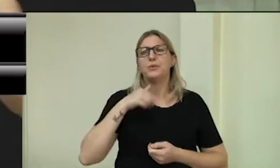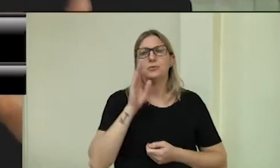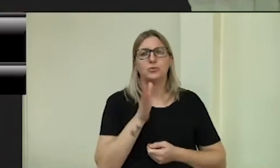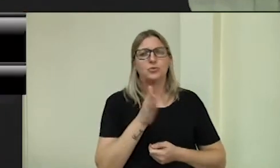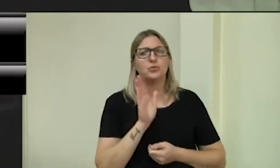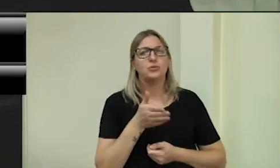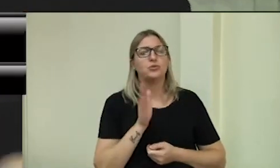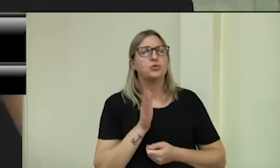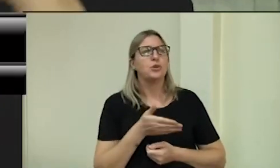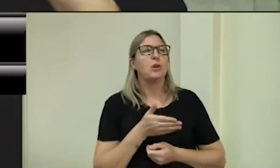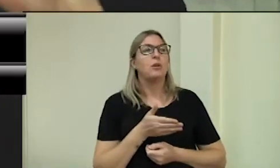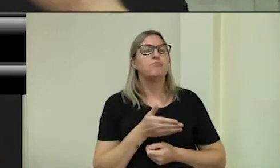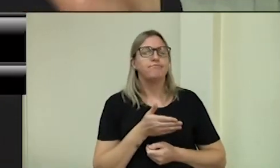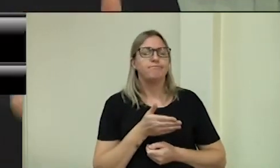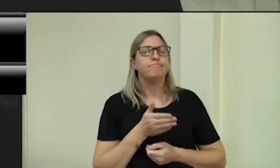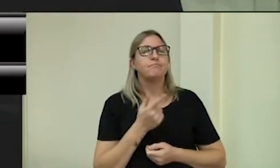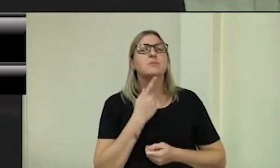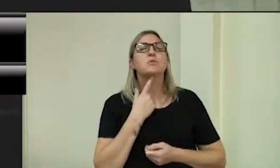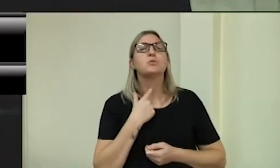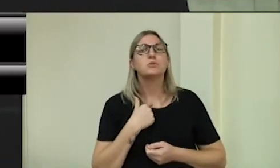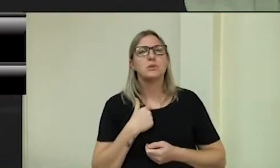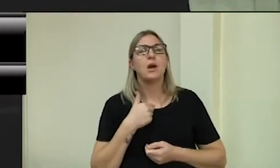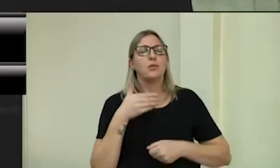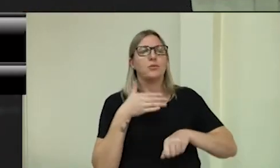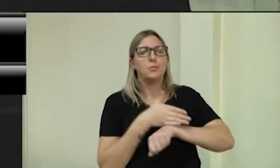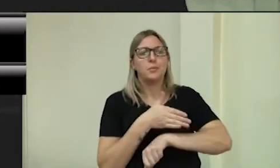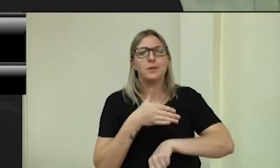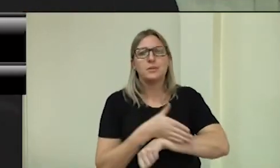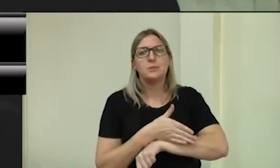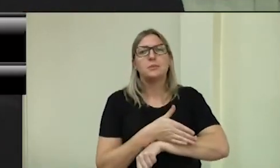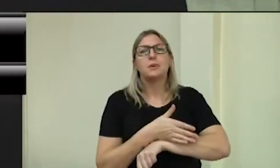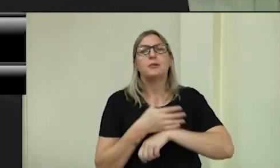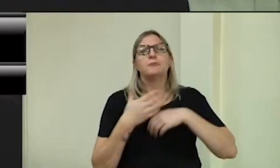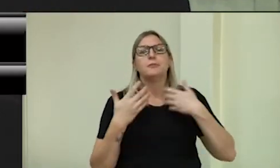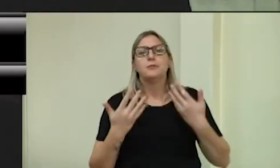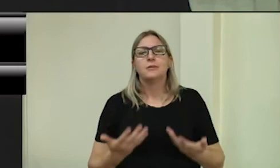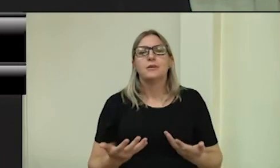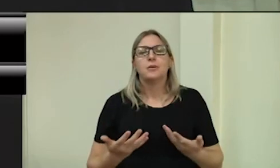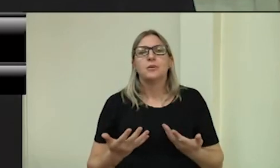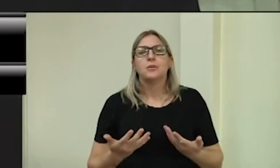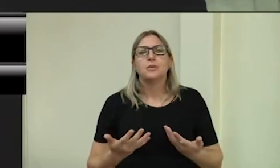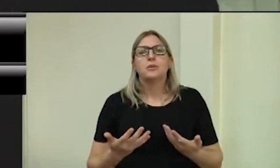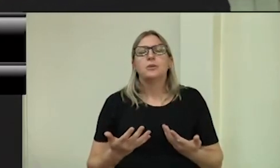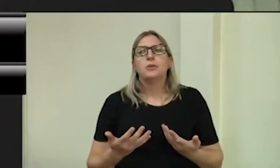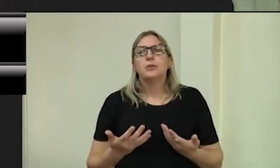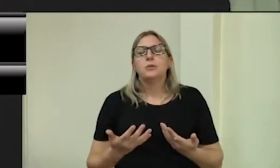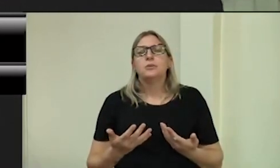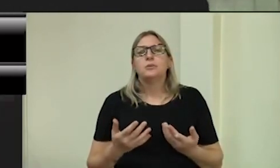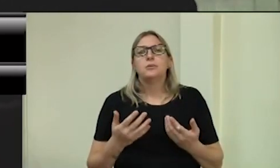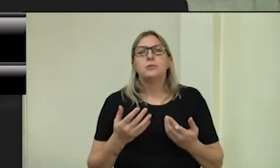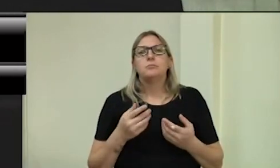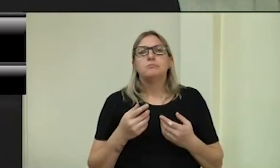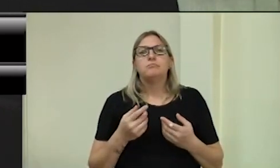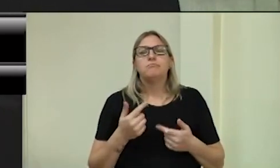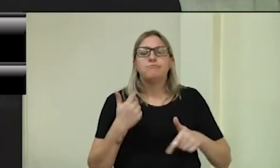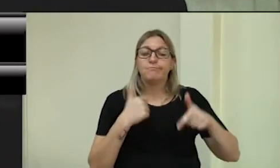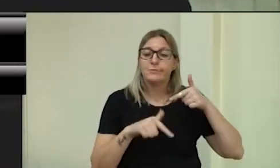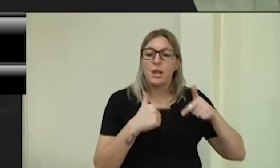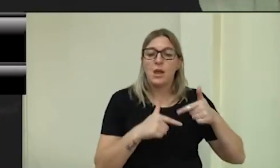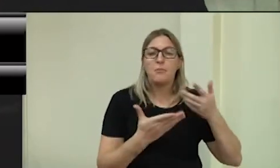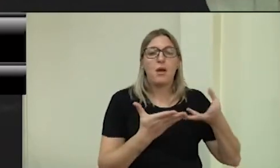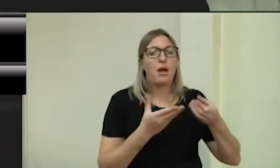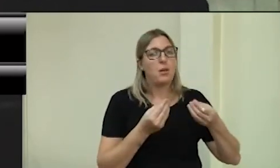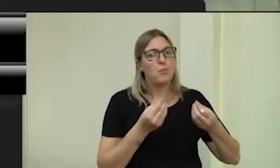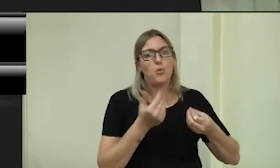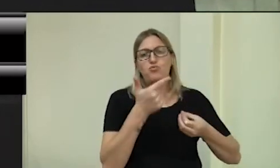era um pouco, assim, envolvido. Então, só que, como a gente trabalha muito também, a gente não tem